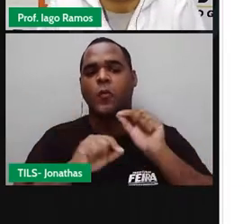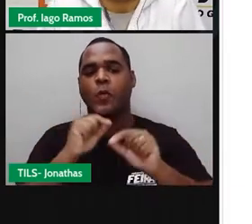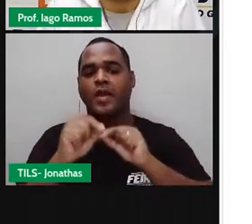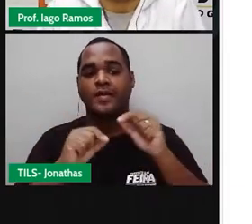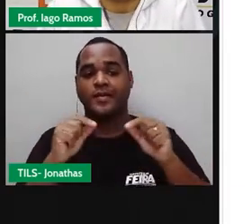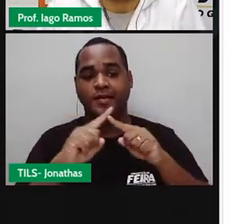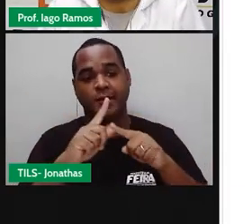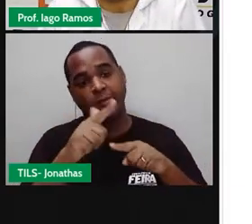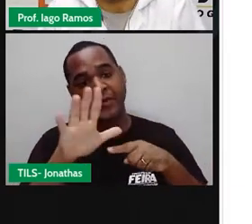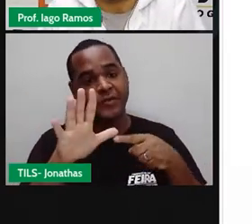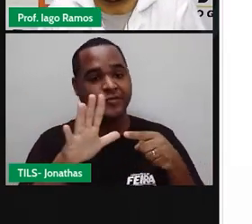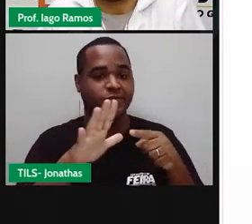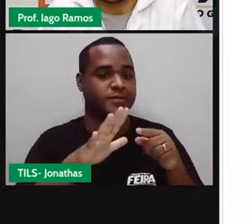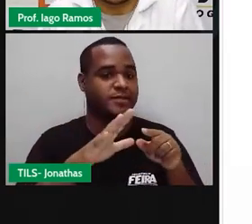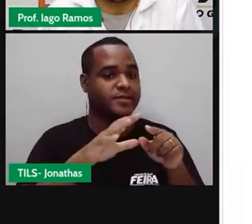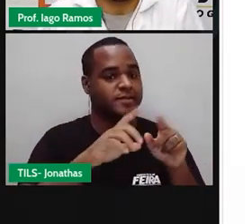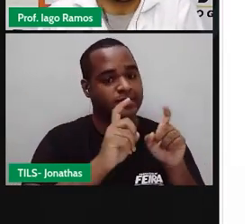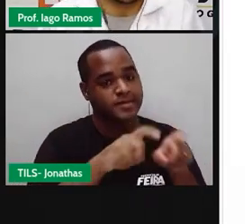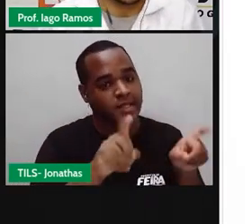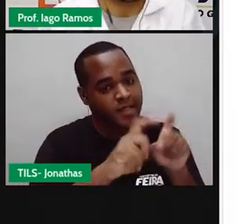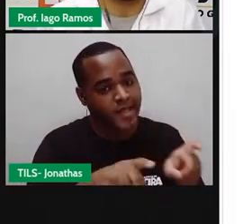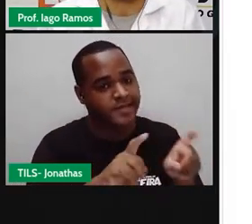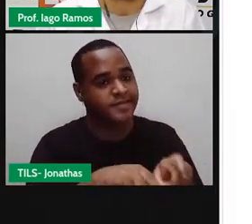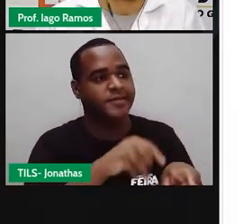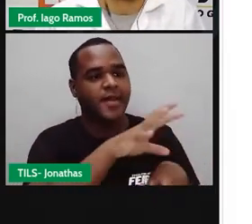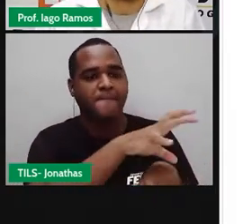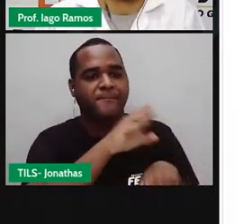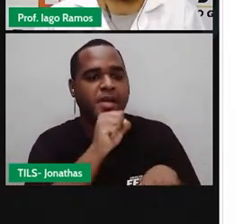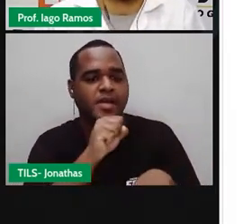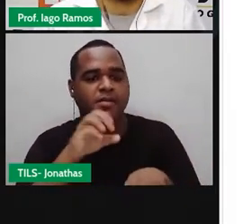Retiradas de algumas fontes na internet,